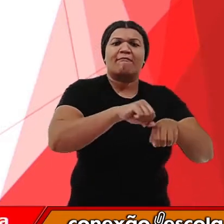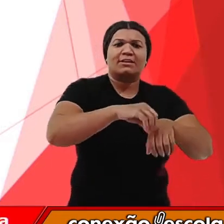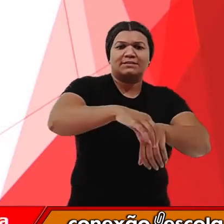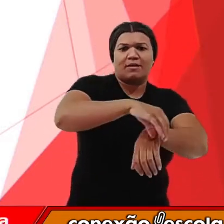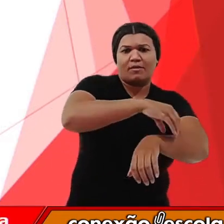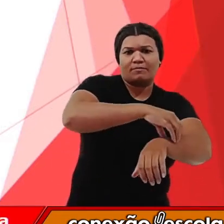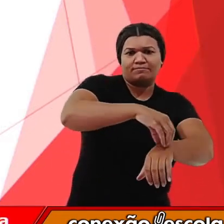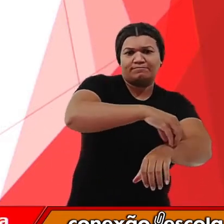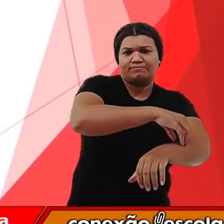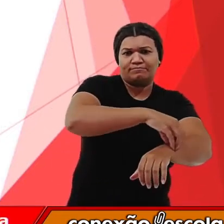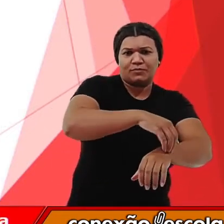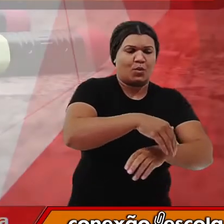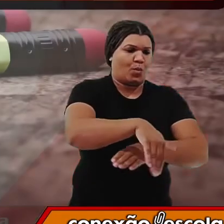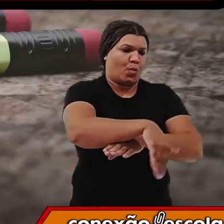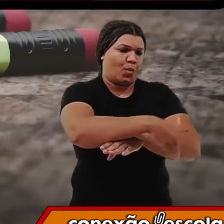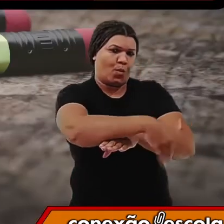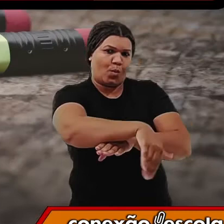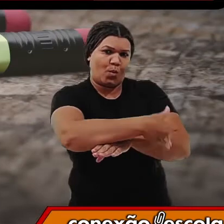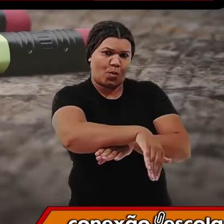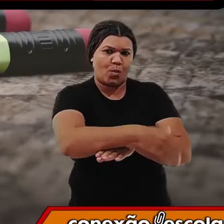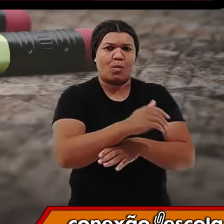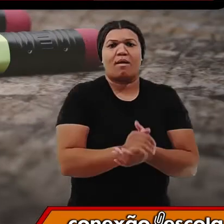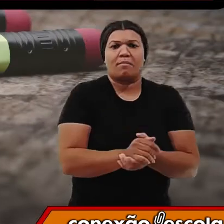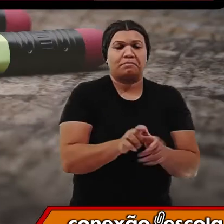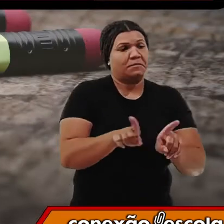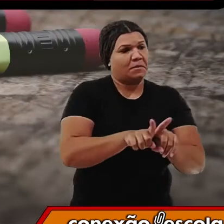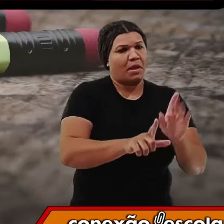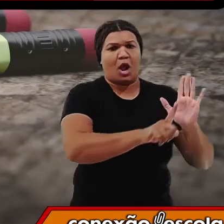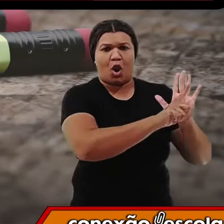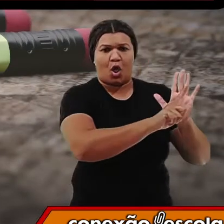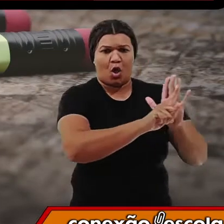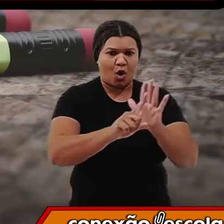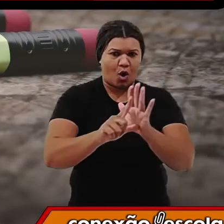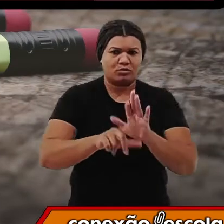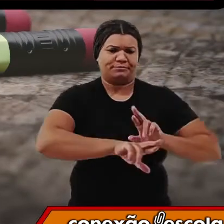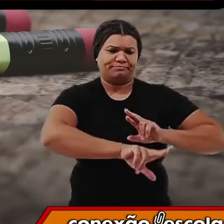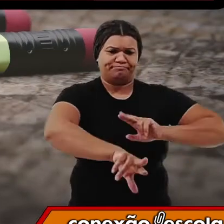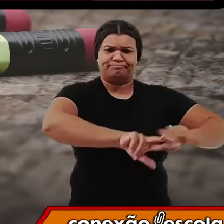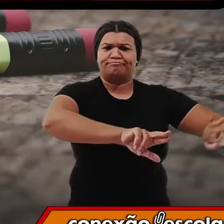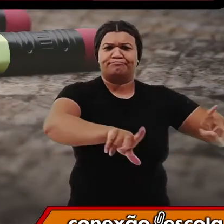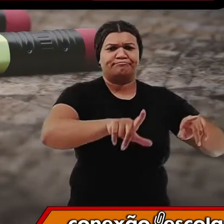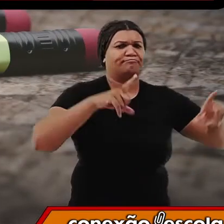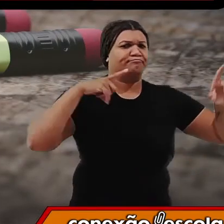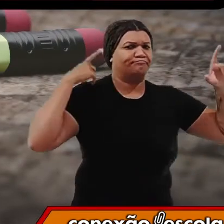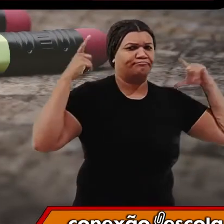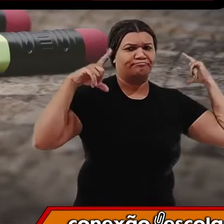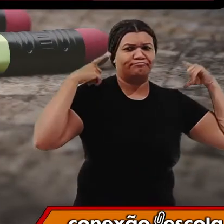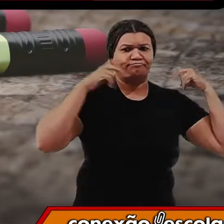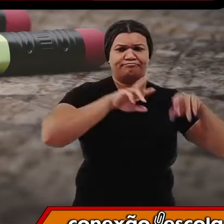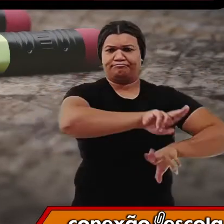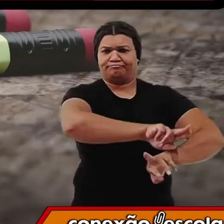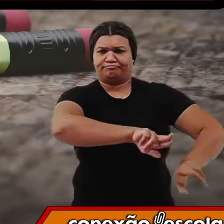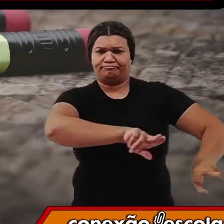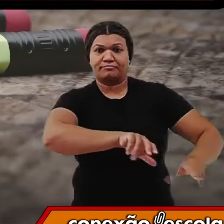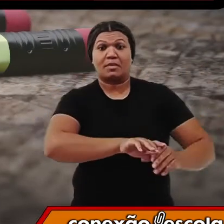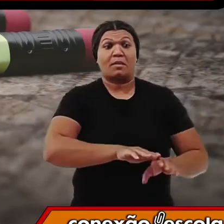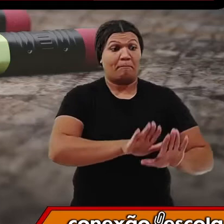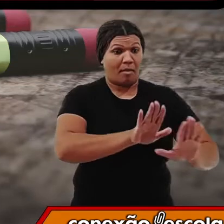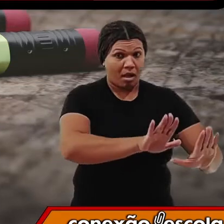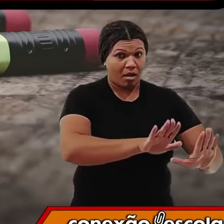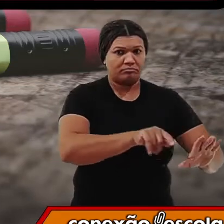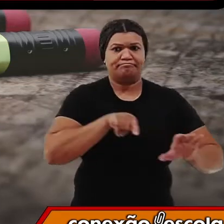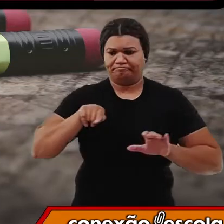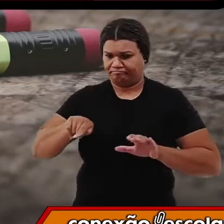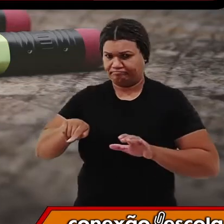ruas, abrir ruas, para os comércios, entre outros, para o lazer, enfim. Já no meio rural,